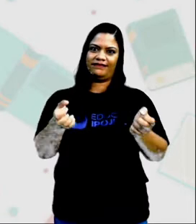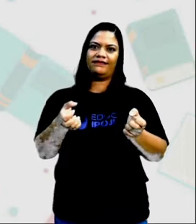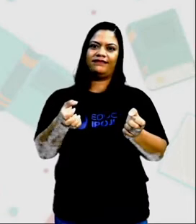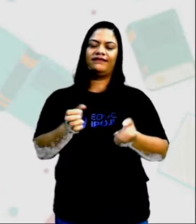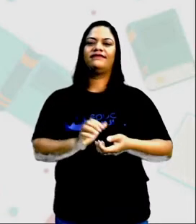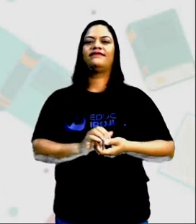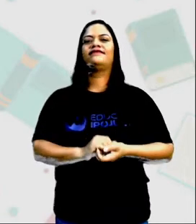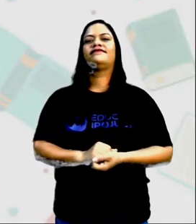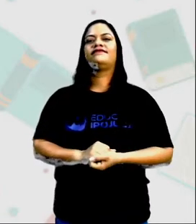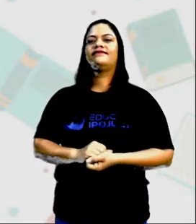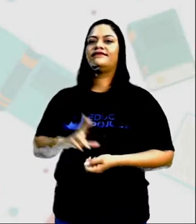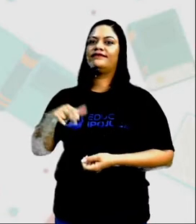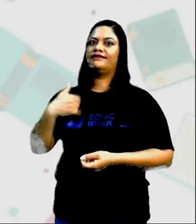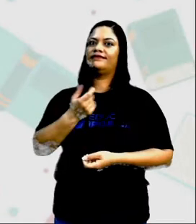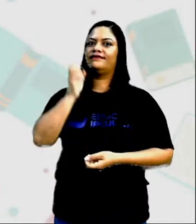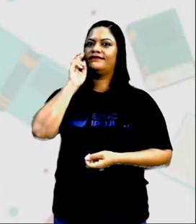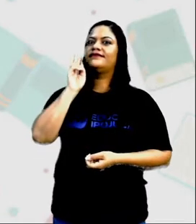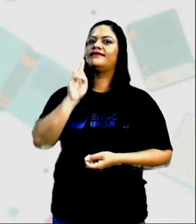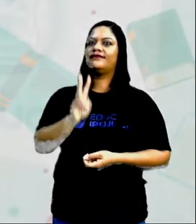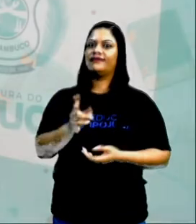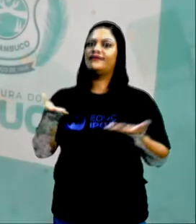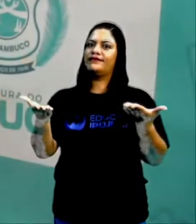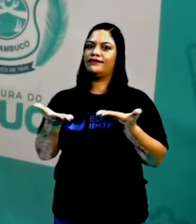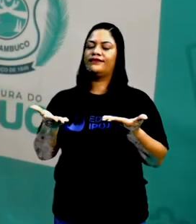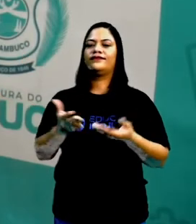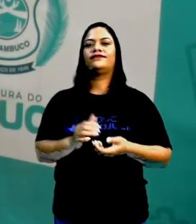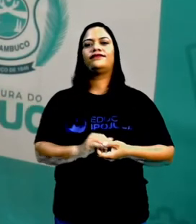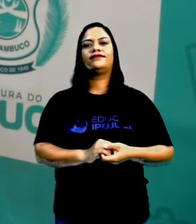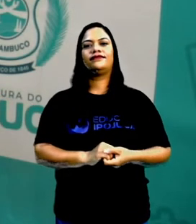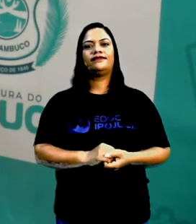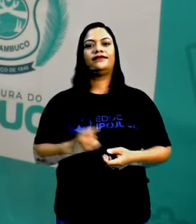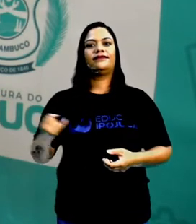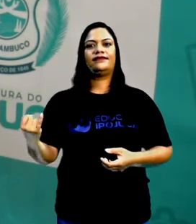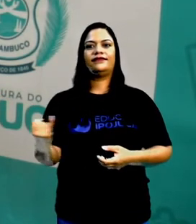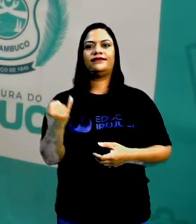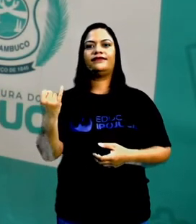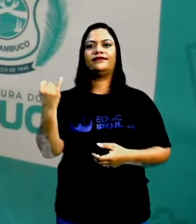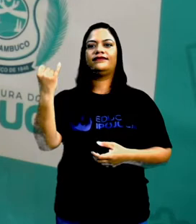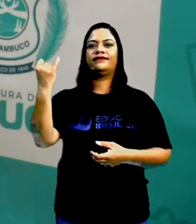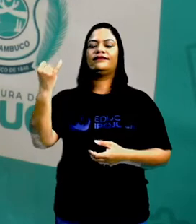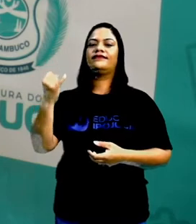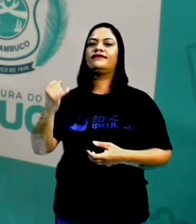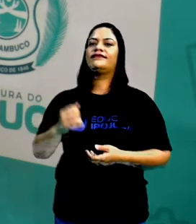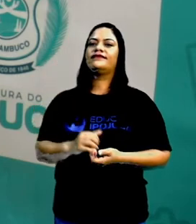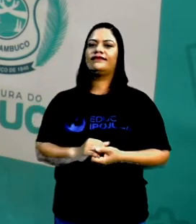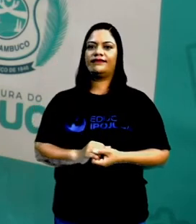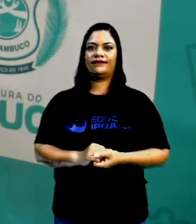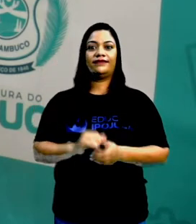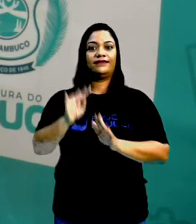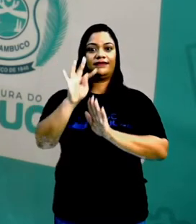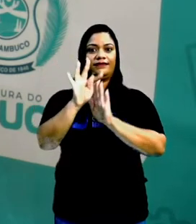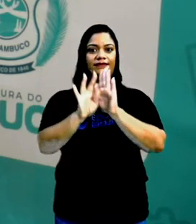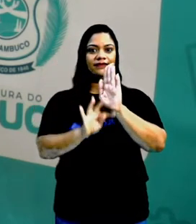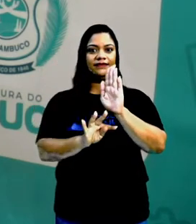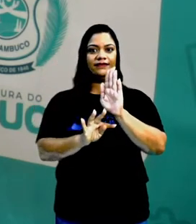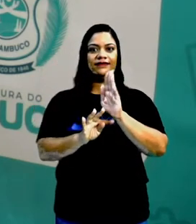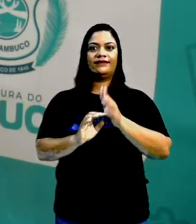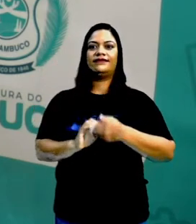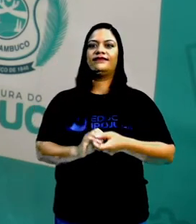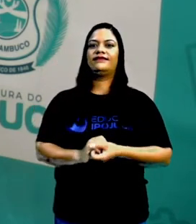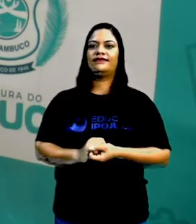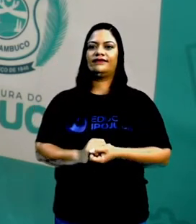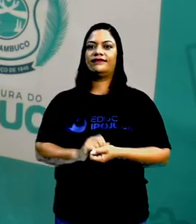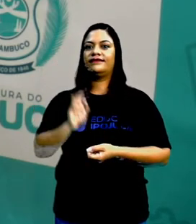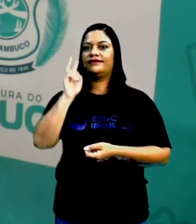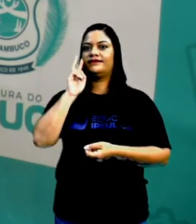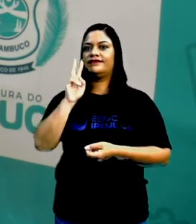Que é uma roda Que a gente vê Atualmente A importância De tirar Daquele texto E veja aí Que nessa